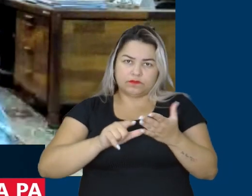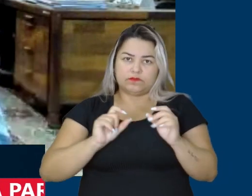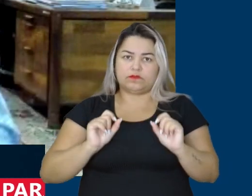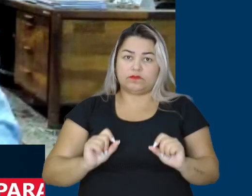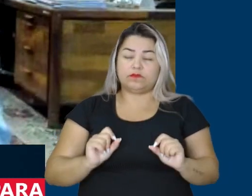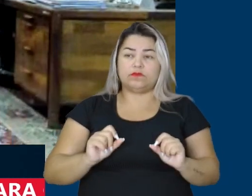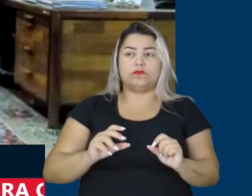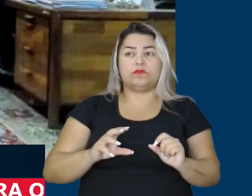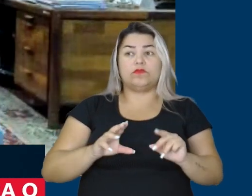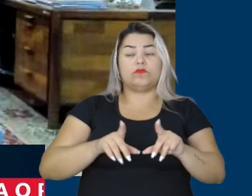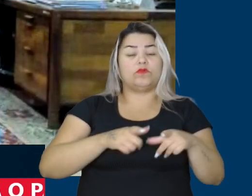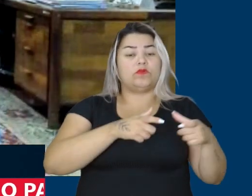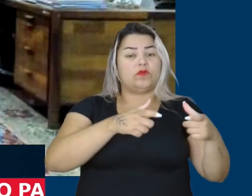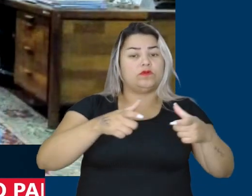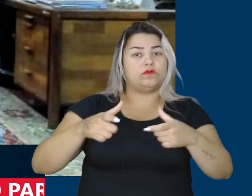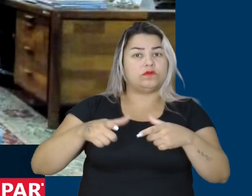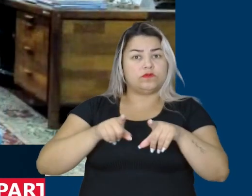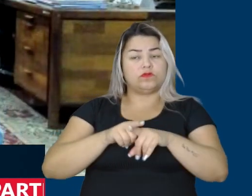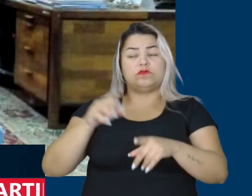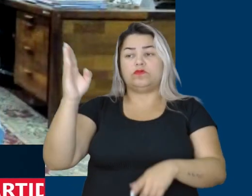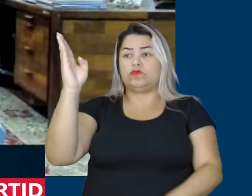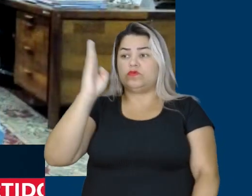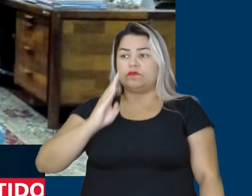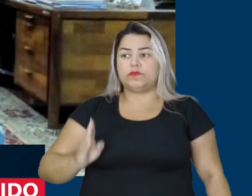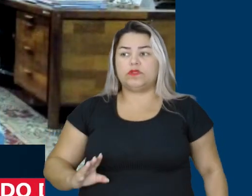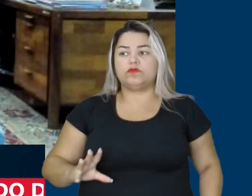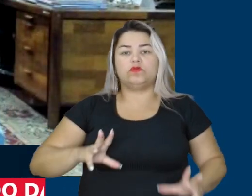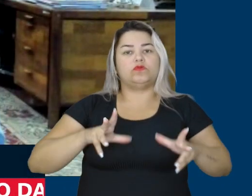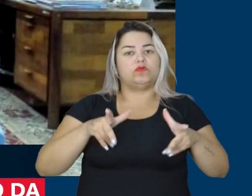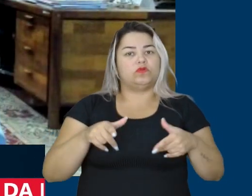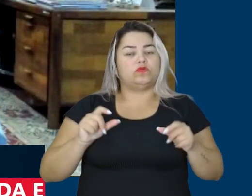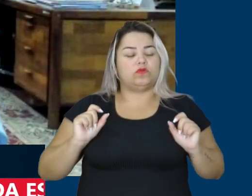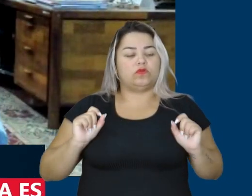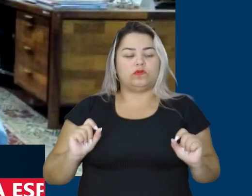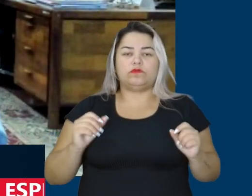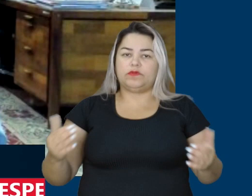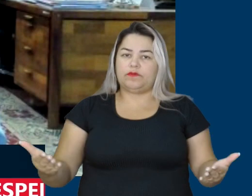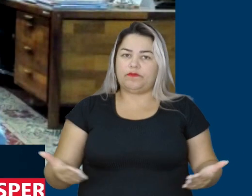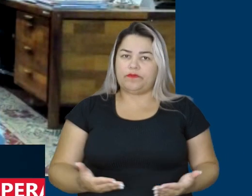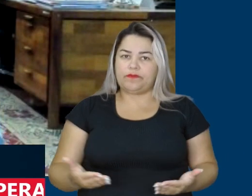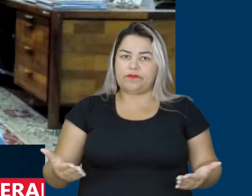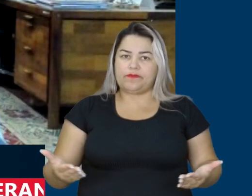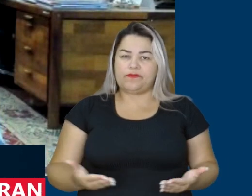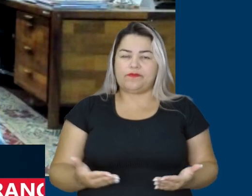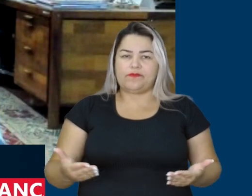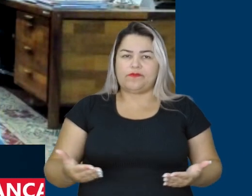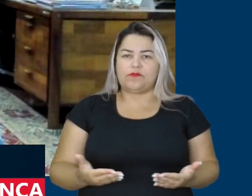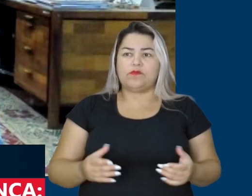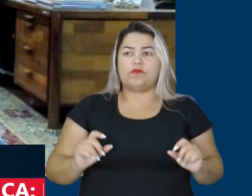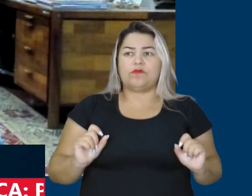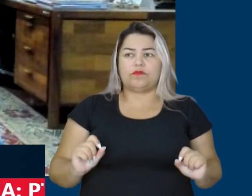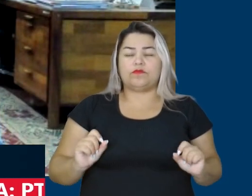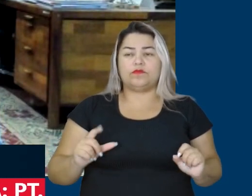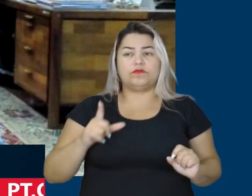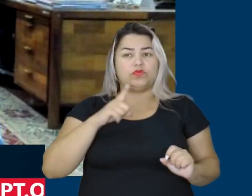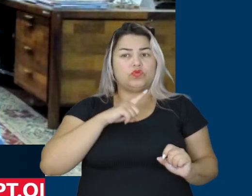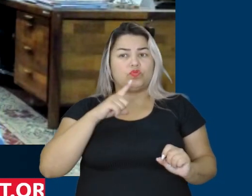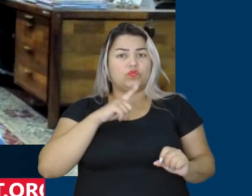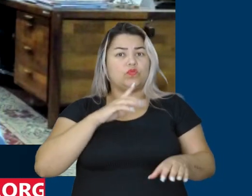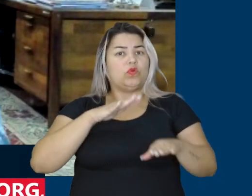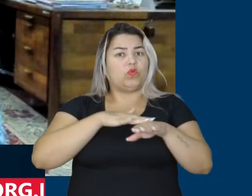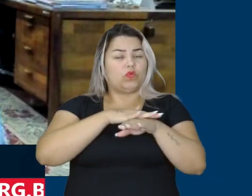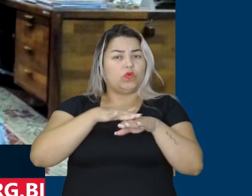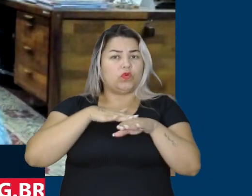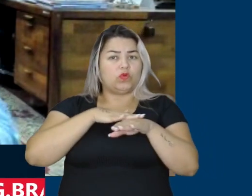vários movimentos de trabalhadores envolvidos no Brasil inteiro e nesse momento, hoje mesmo tive uma conversa